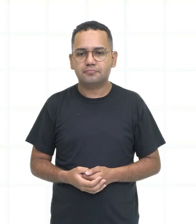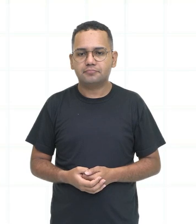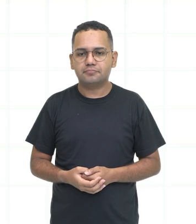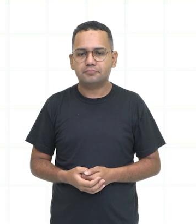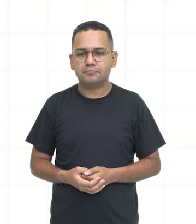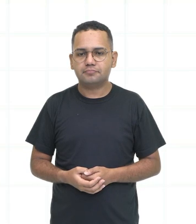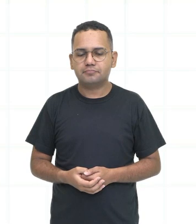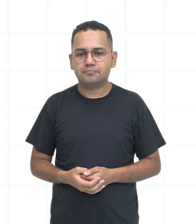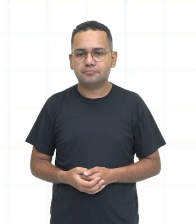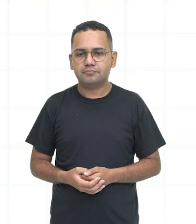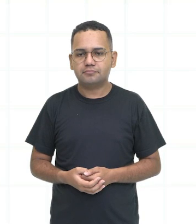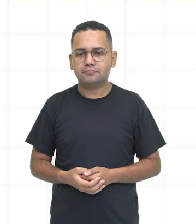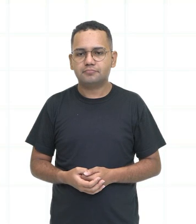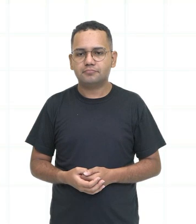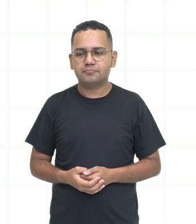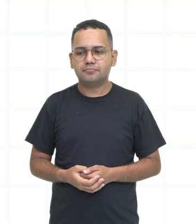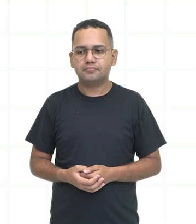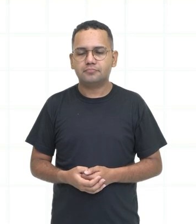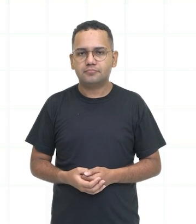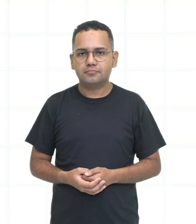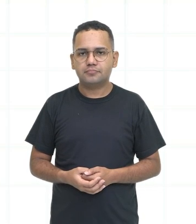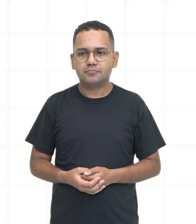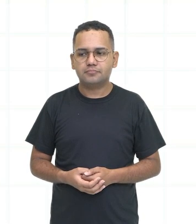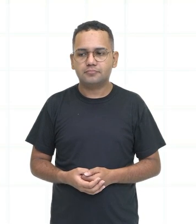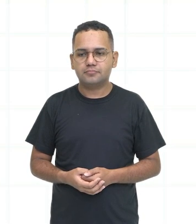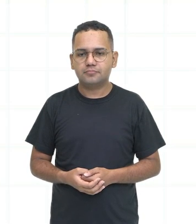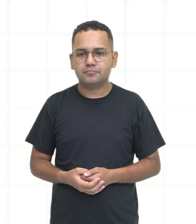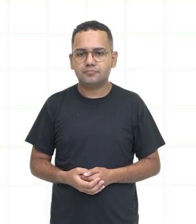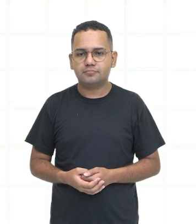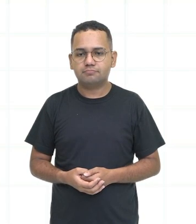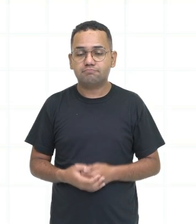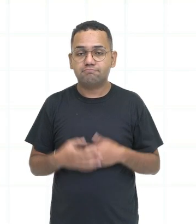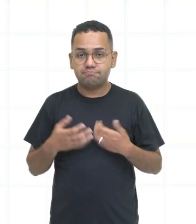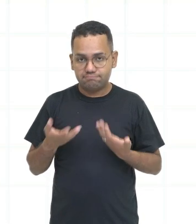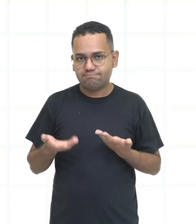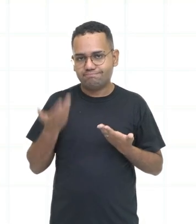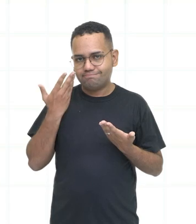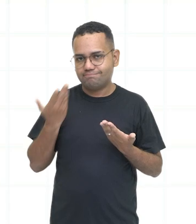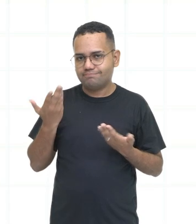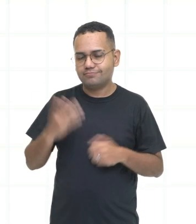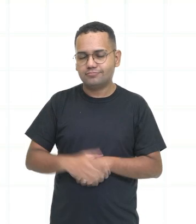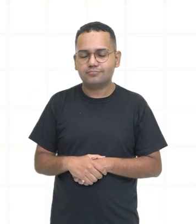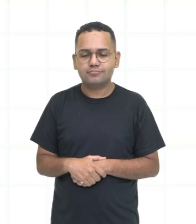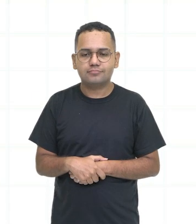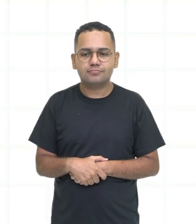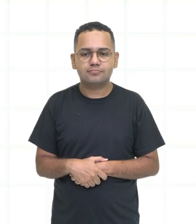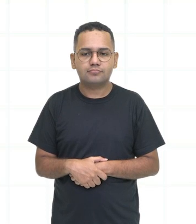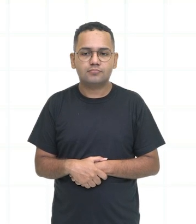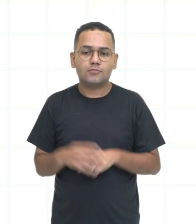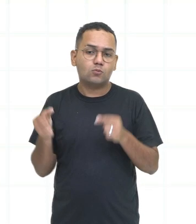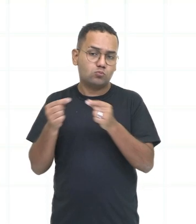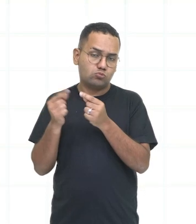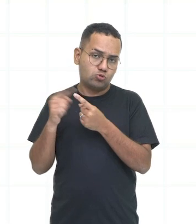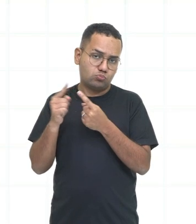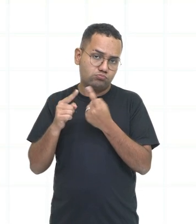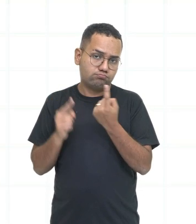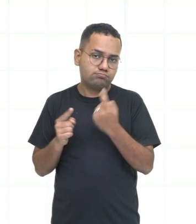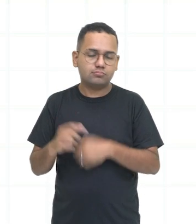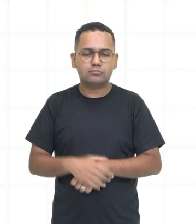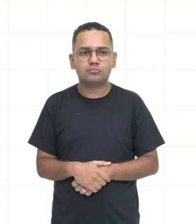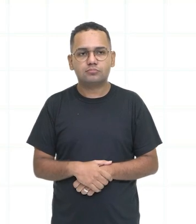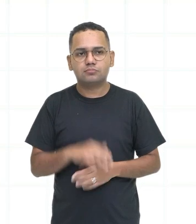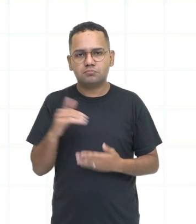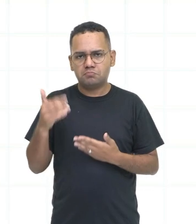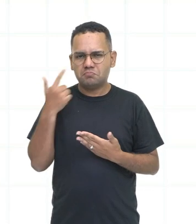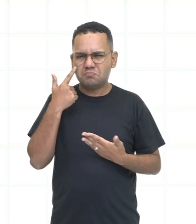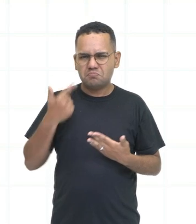hora passado das 5. Ou também, 5 horas e 15 minutos. É uma das formas de se falar inglês. A vai estudar tudo